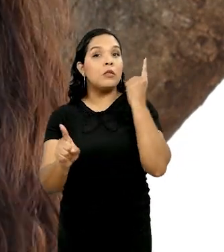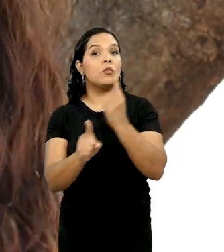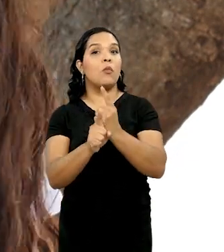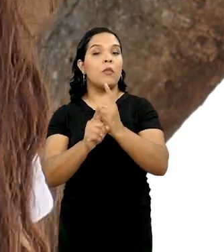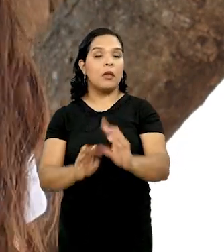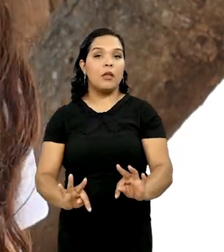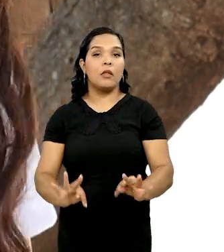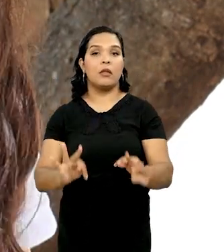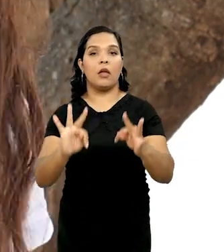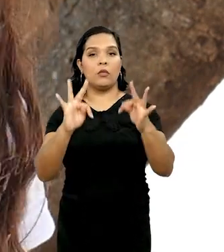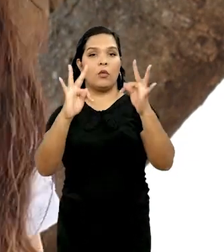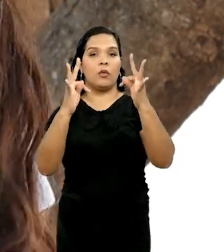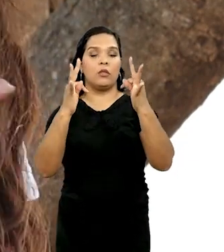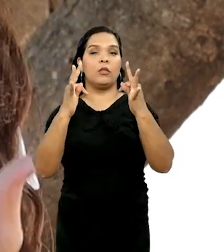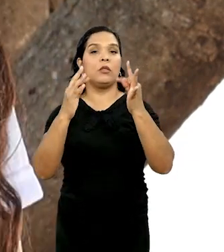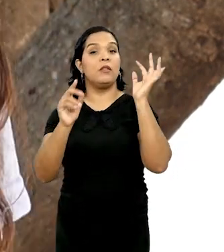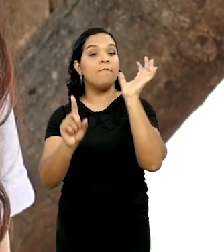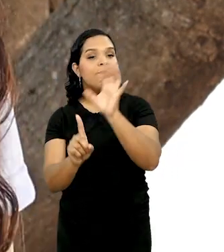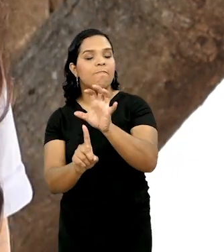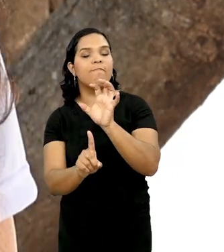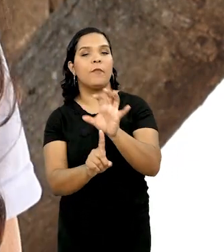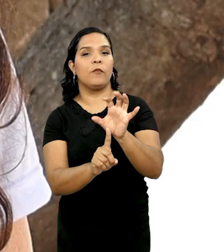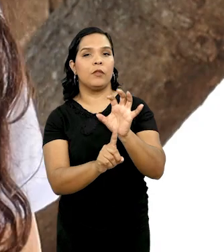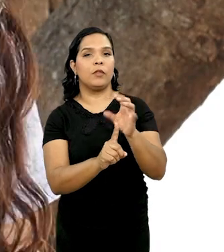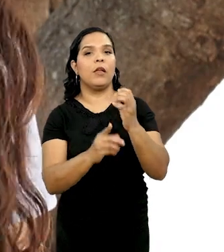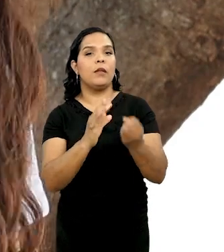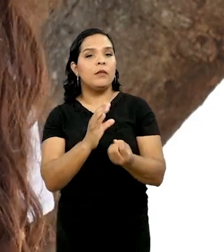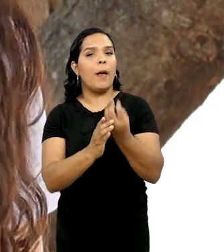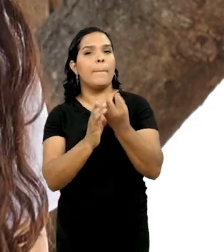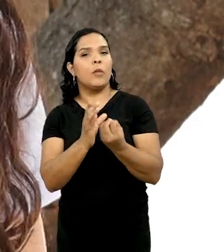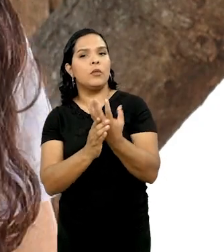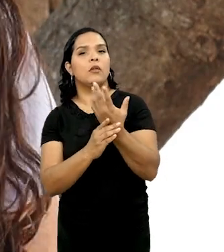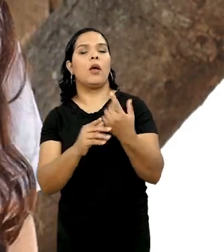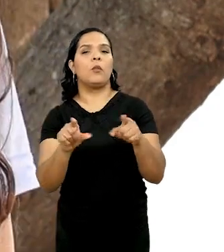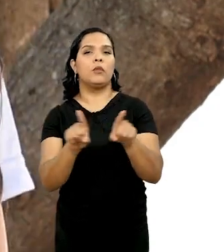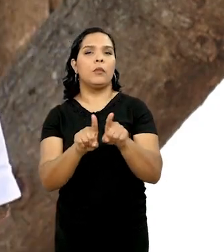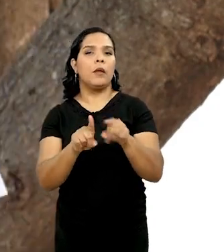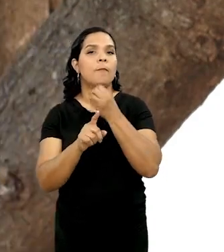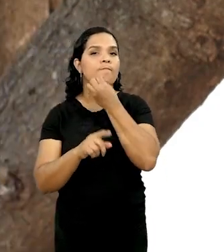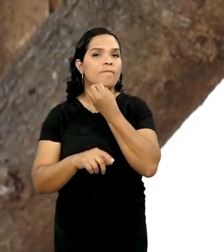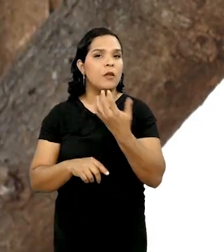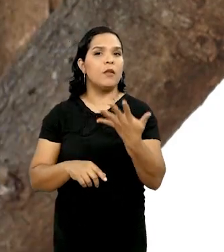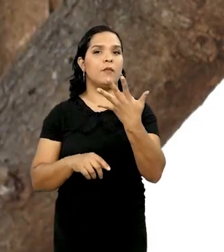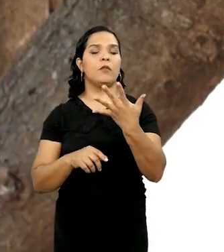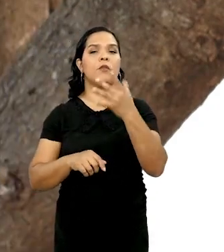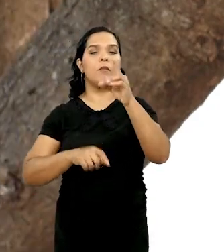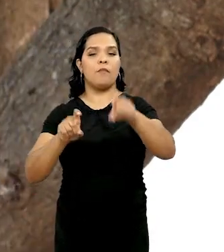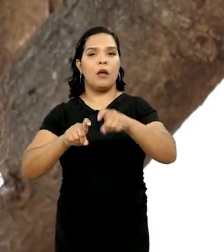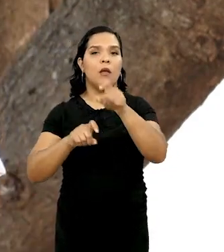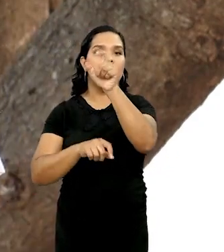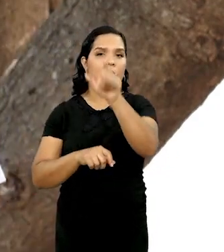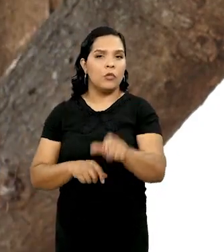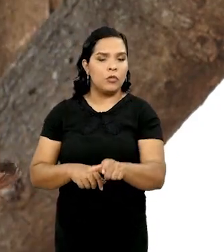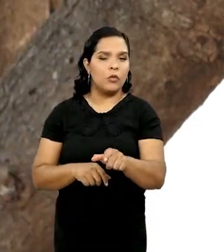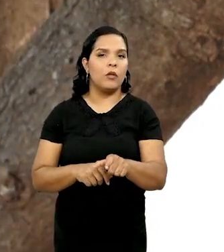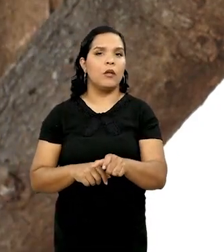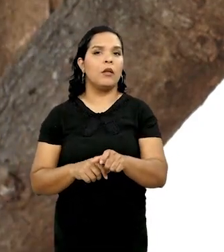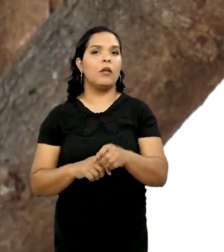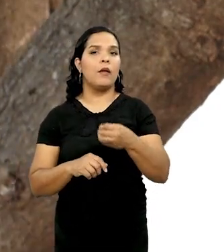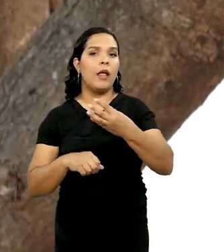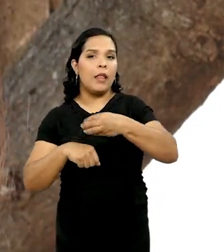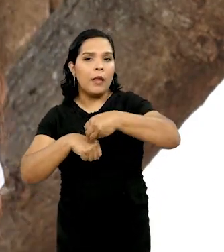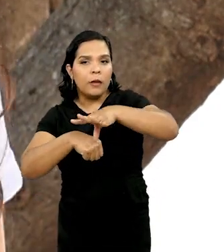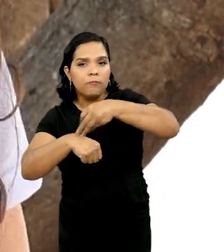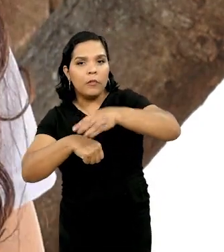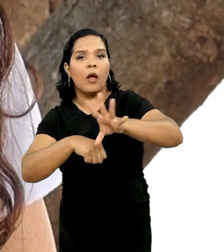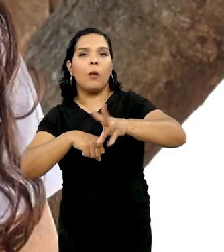acabar descobrindo tecnologias que vão influenciar na produção, que vão trazer benefícios a esse produtor, vamos levar esse conhecimento